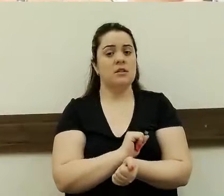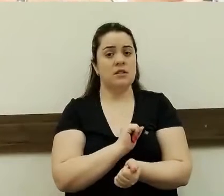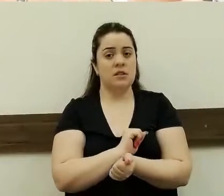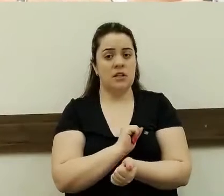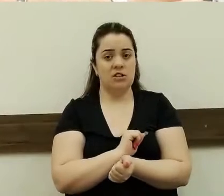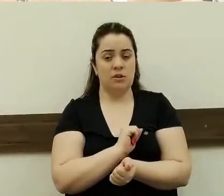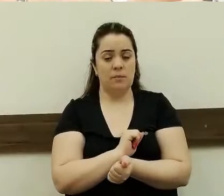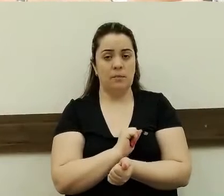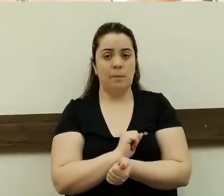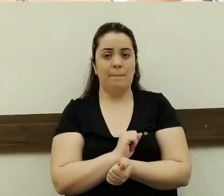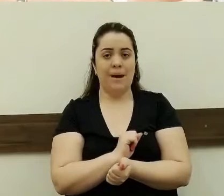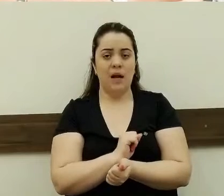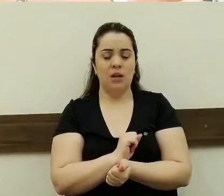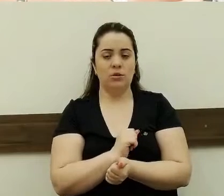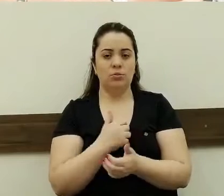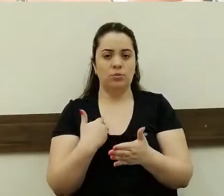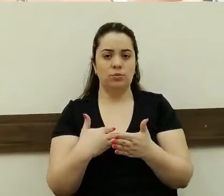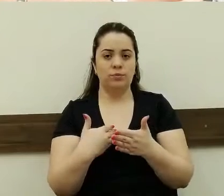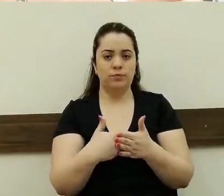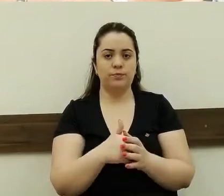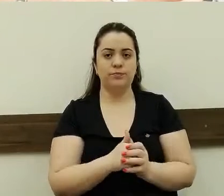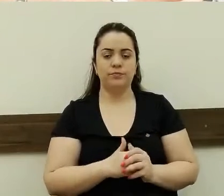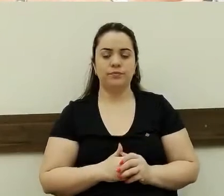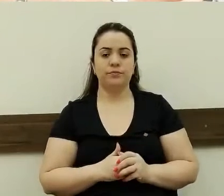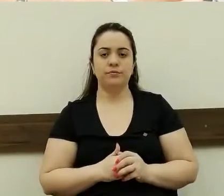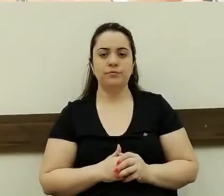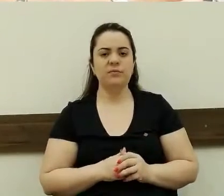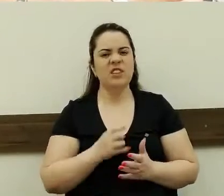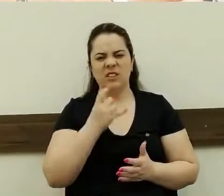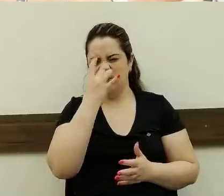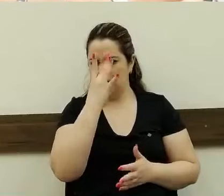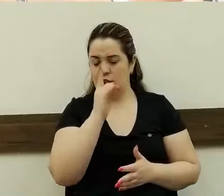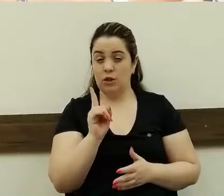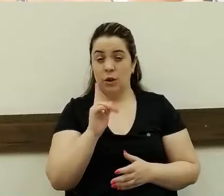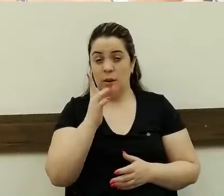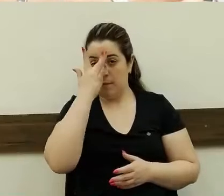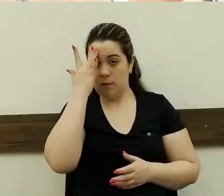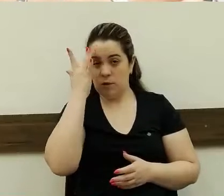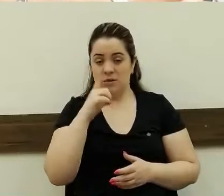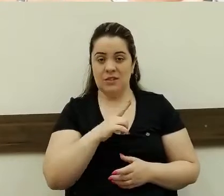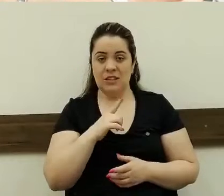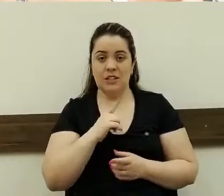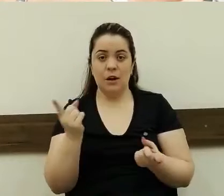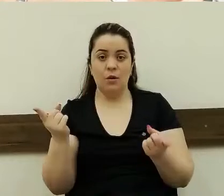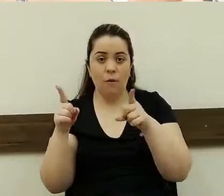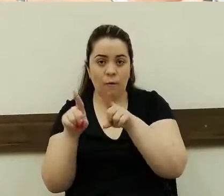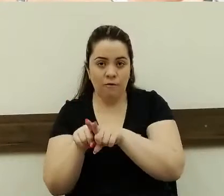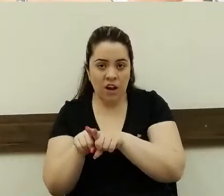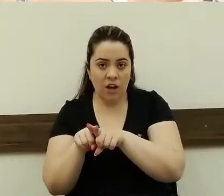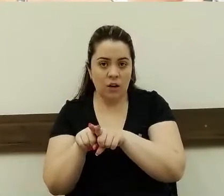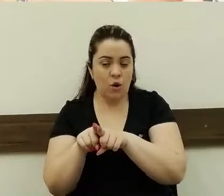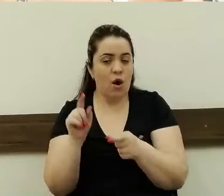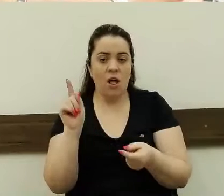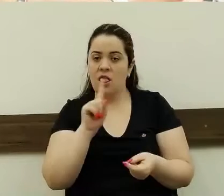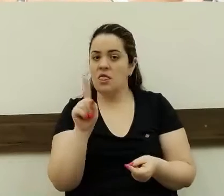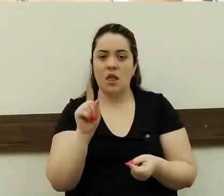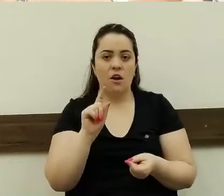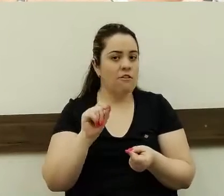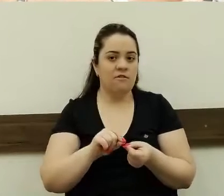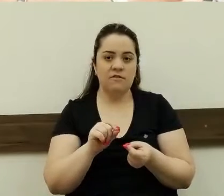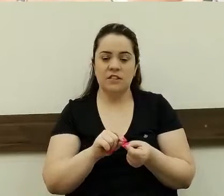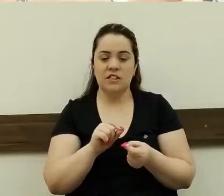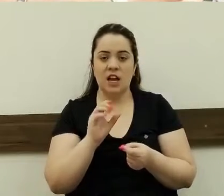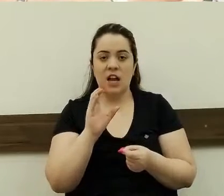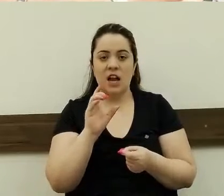fácil, porque muitas pessoas que têm um convênio, um Unimed, alguma coisa, eles não vão fazer um cartão cidadão, porque eles não